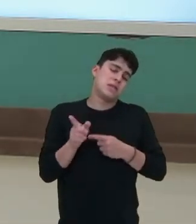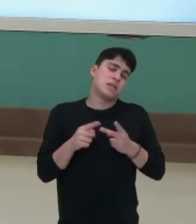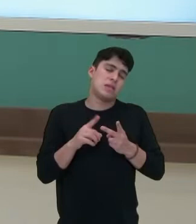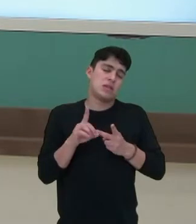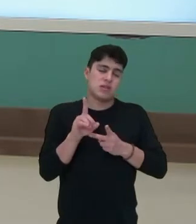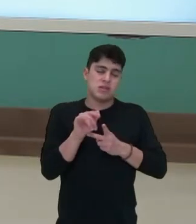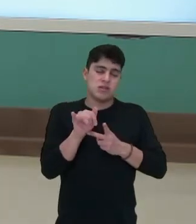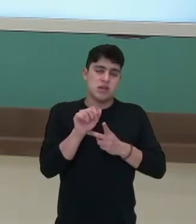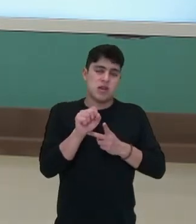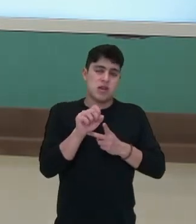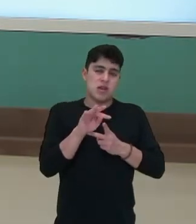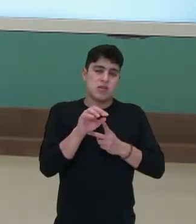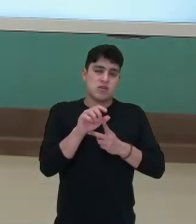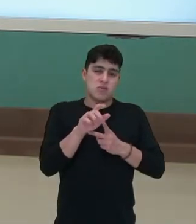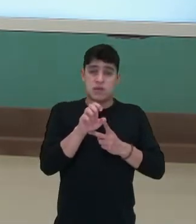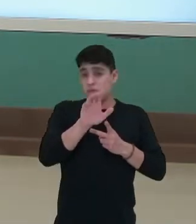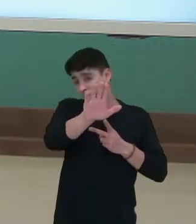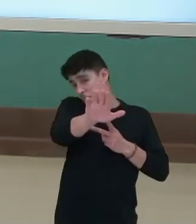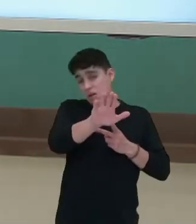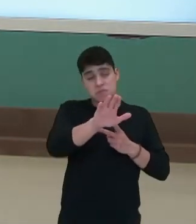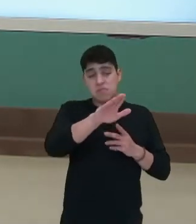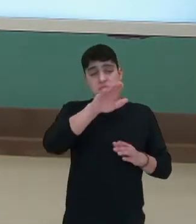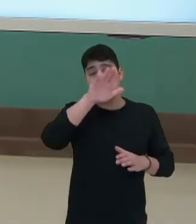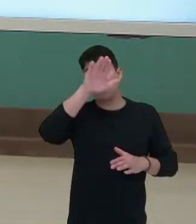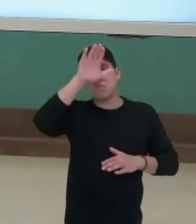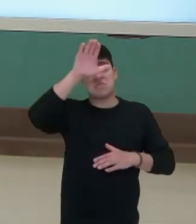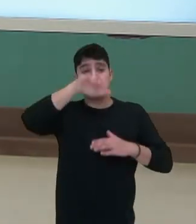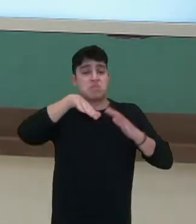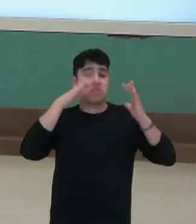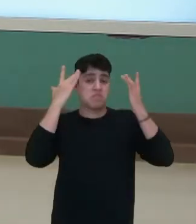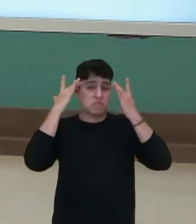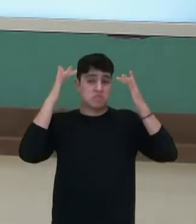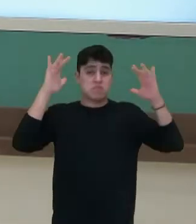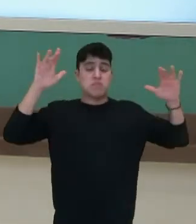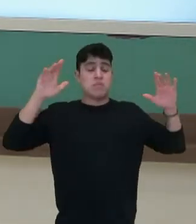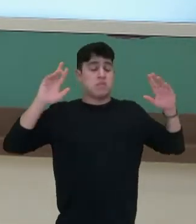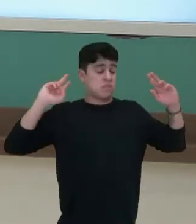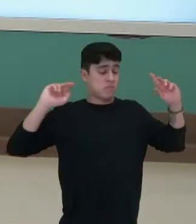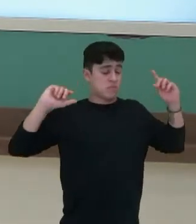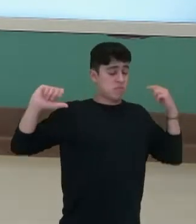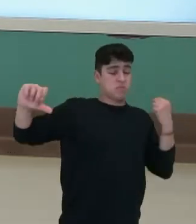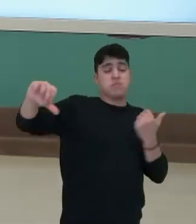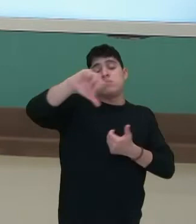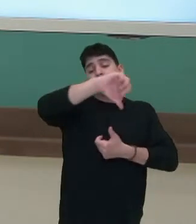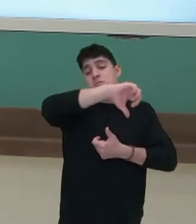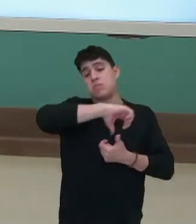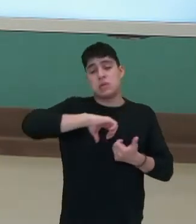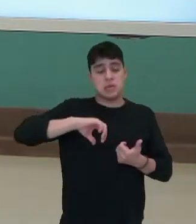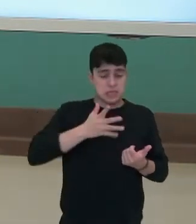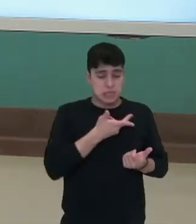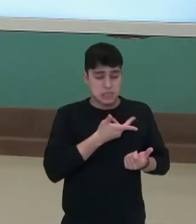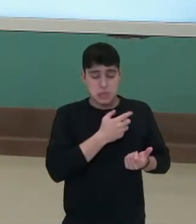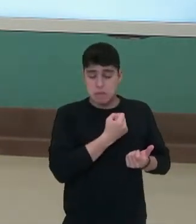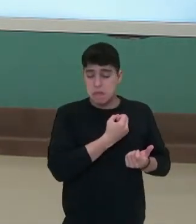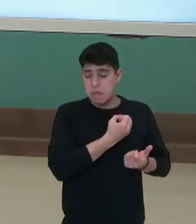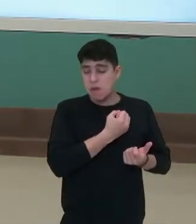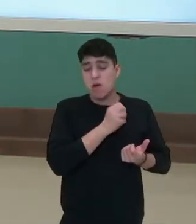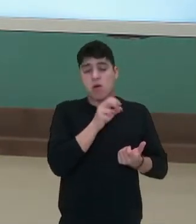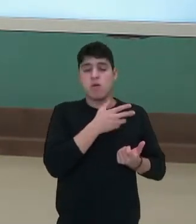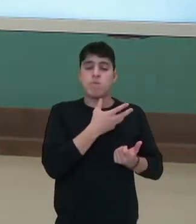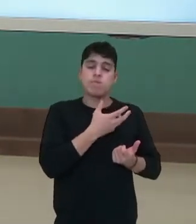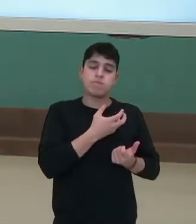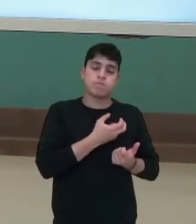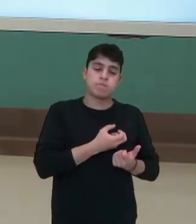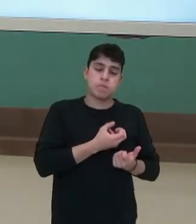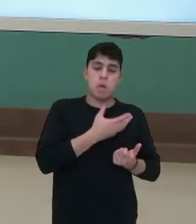por alguma razão, esse ritmo fica descontrolado. Pode ficar mais acelerado ou mais lento. Vamos dar uma